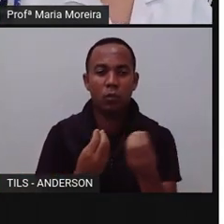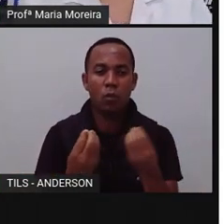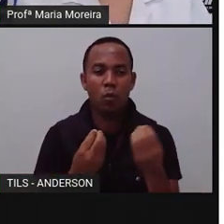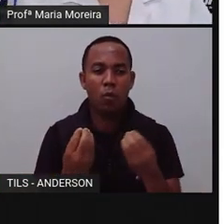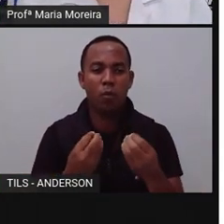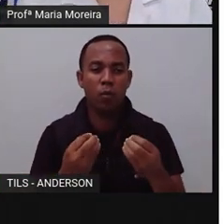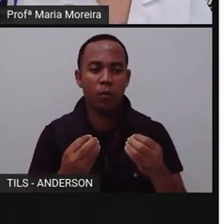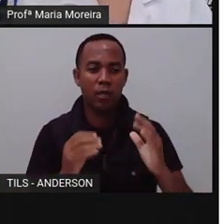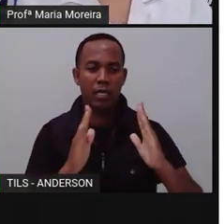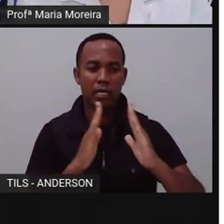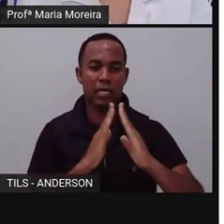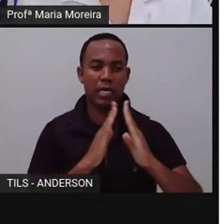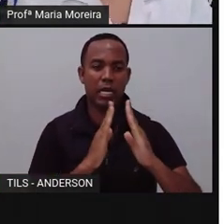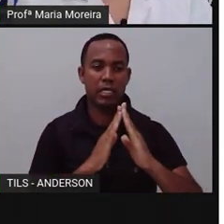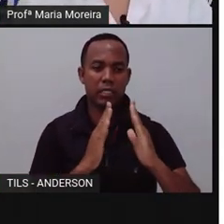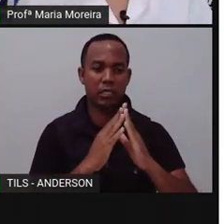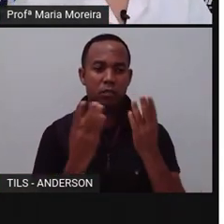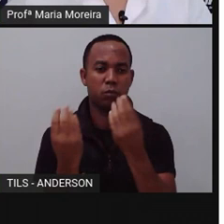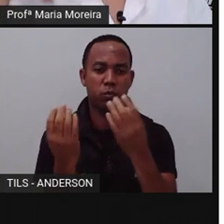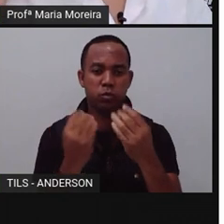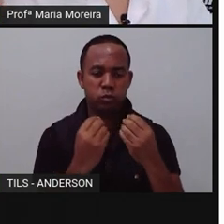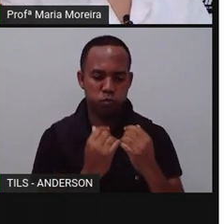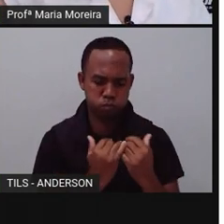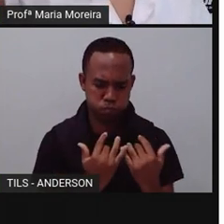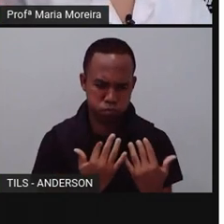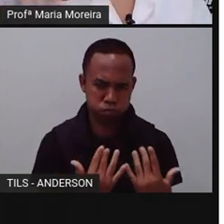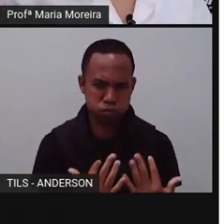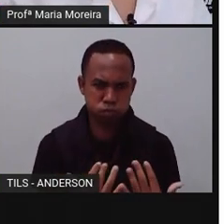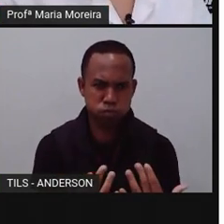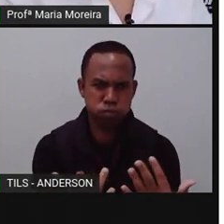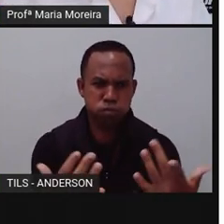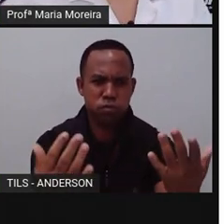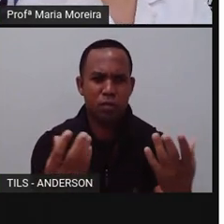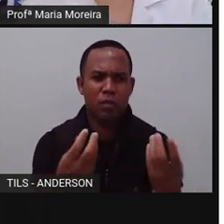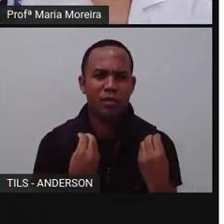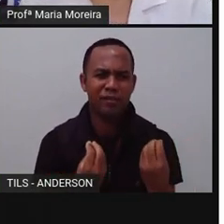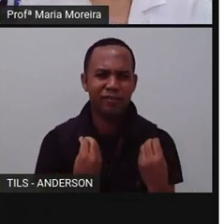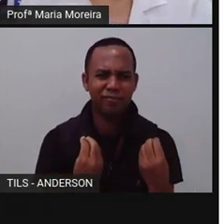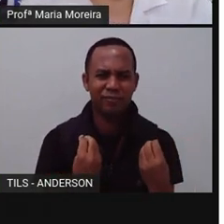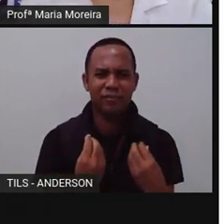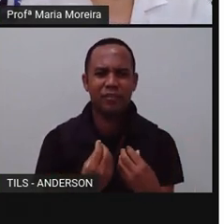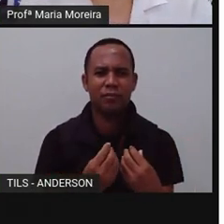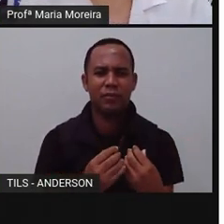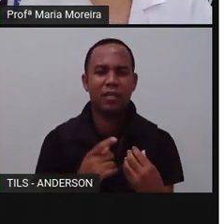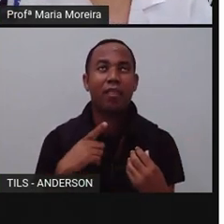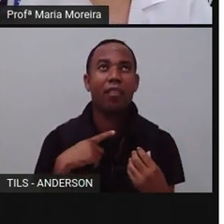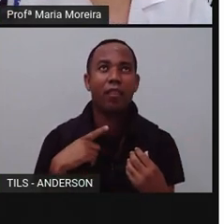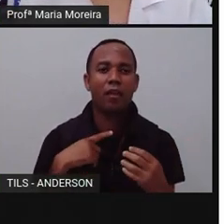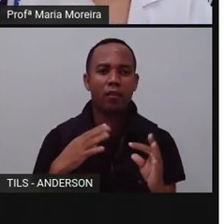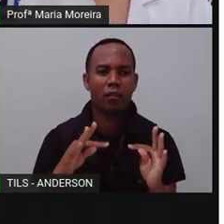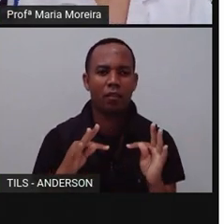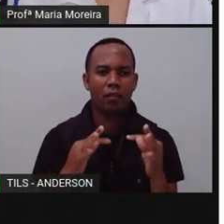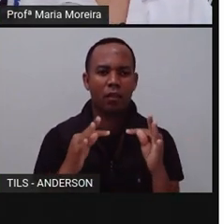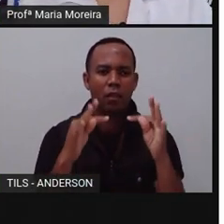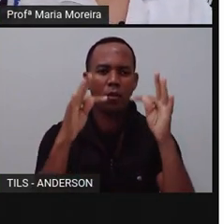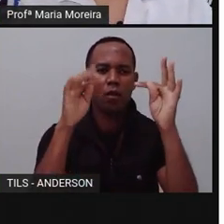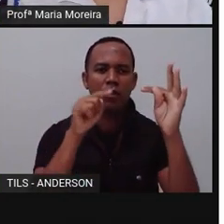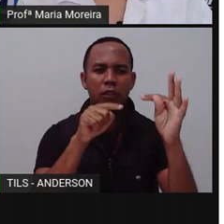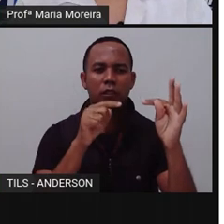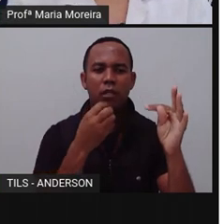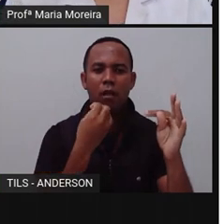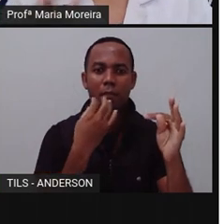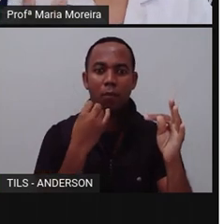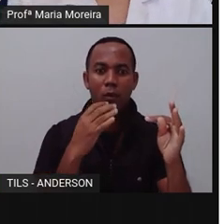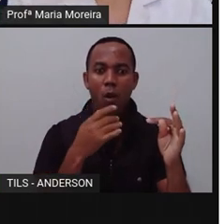absurdo, né? E aí vem a tecnologia, tudo que a gente já conhece sobre tecnologia. E aí ele